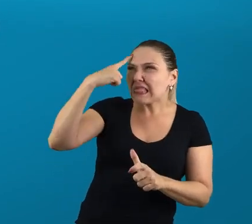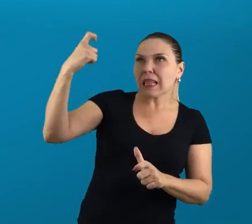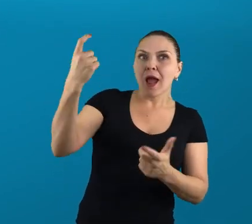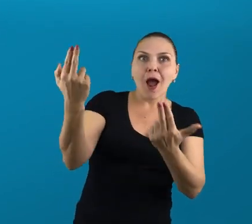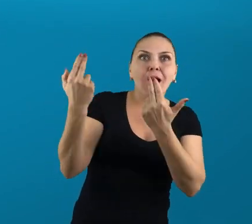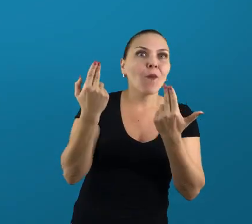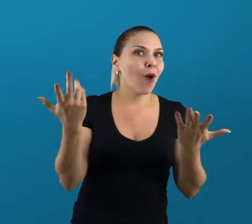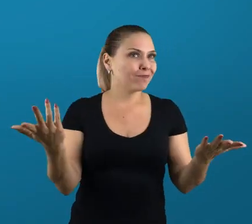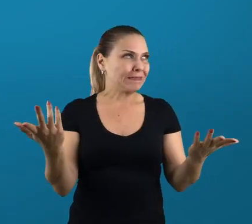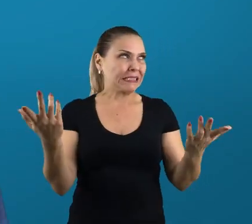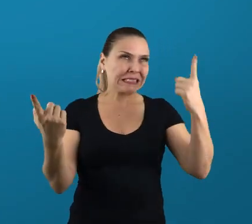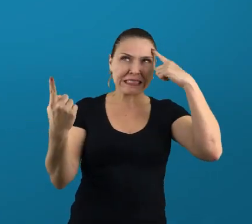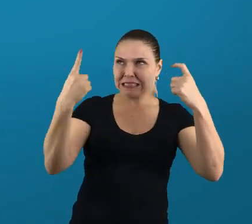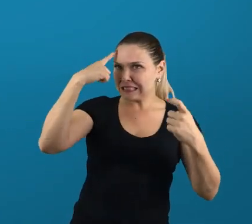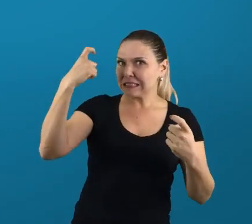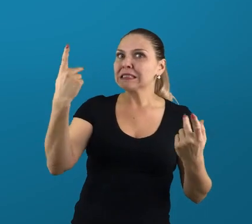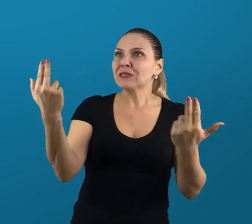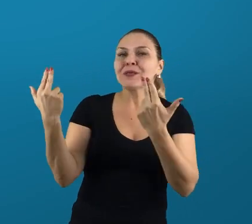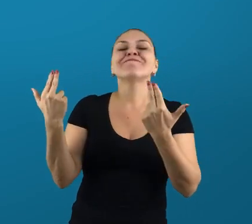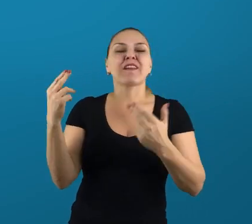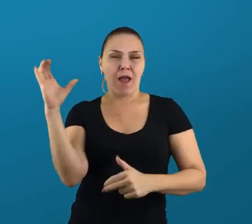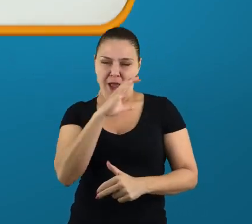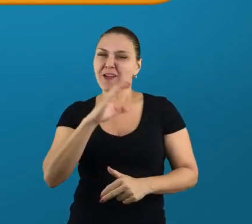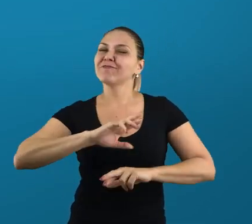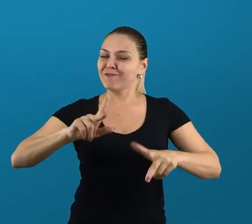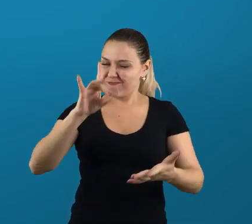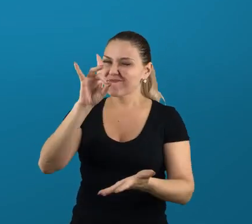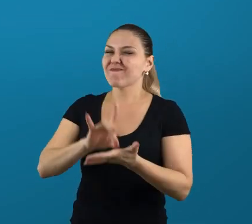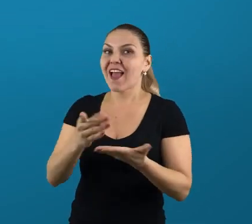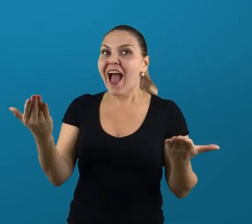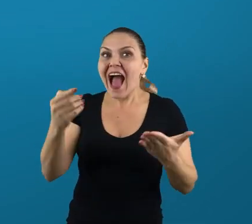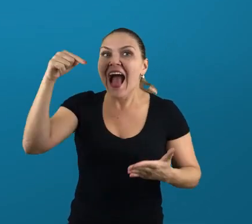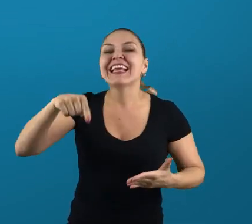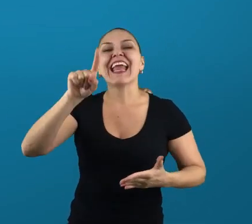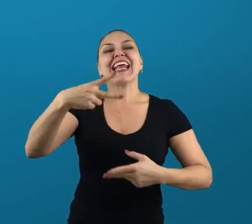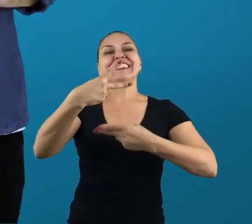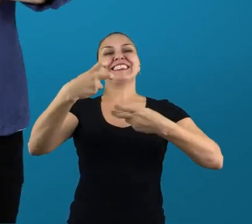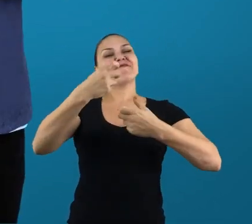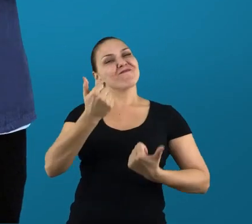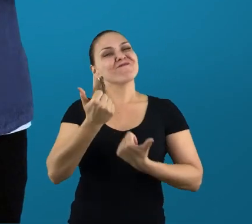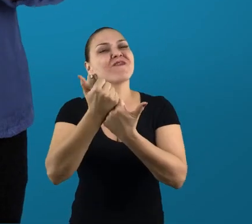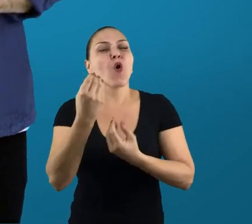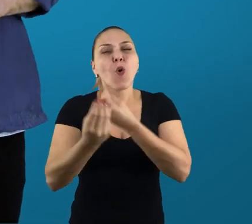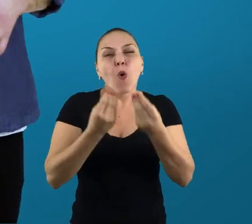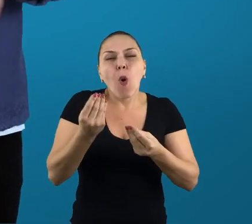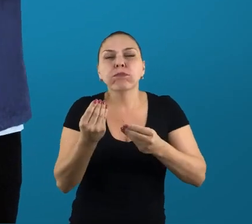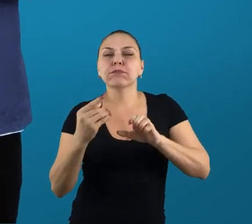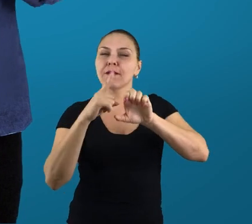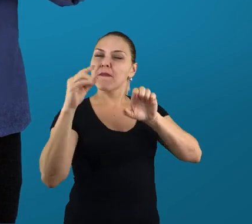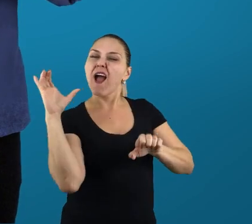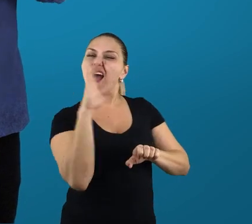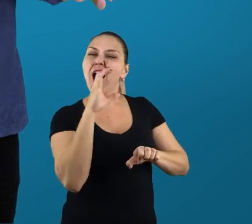ideia que você? É, ser rápido faz toda a diferença. E é aqui que entra o Sebrae. Com o Empreenda Rápido,